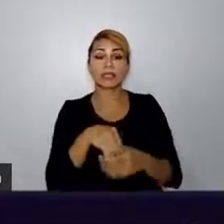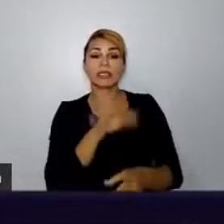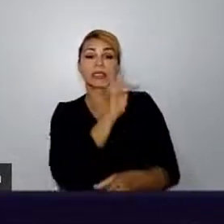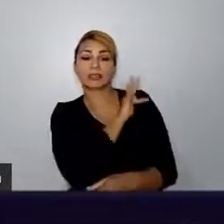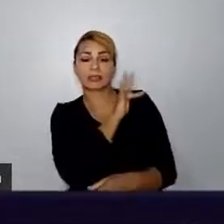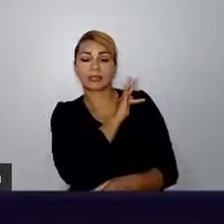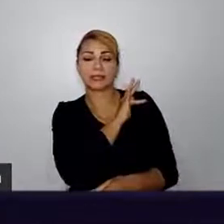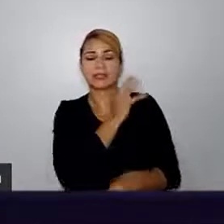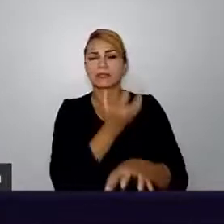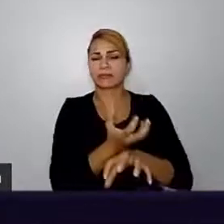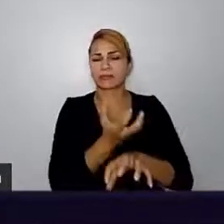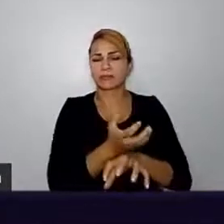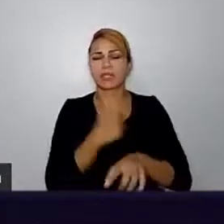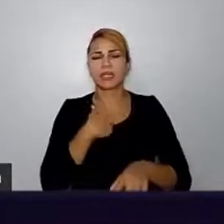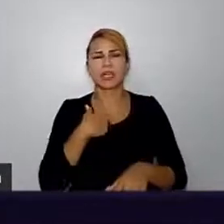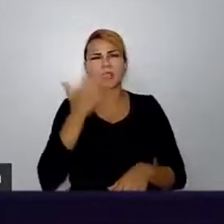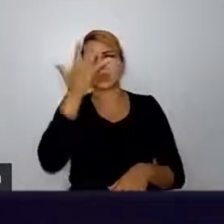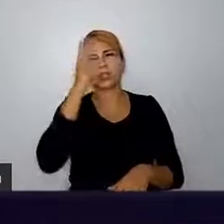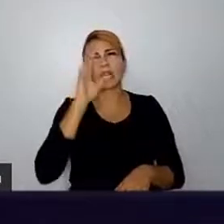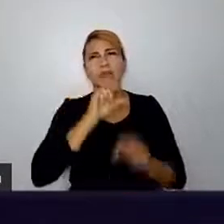sei lá, qualquer coisa muito difícil de matemática.